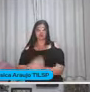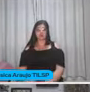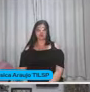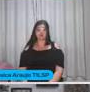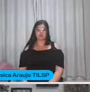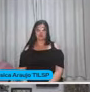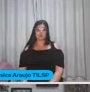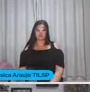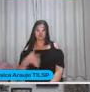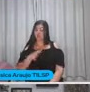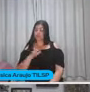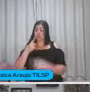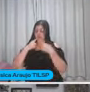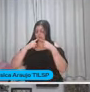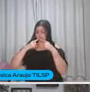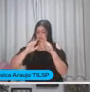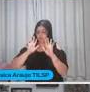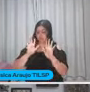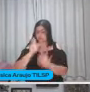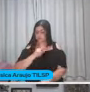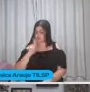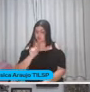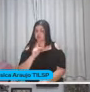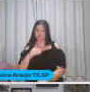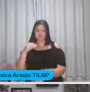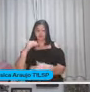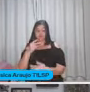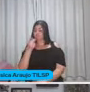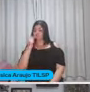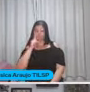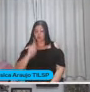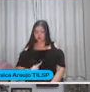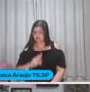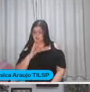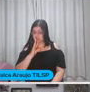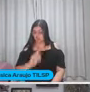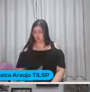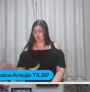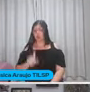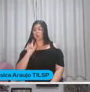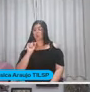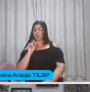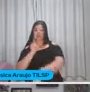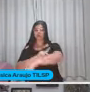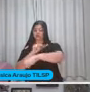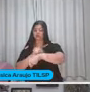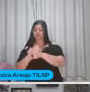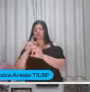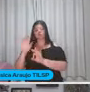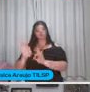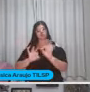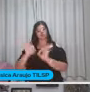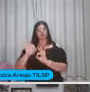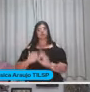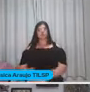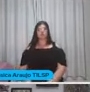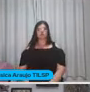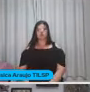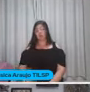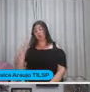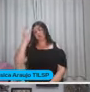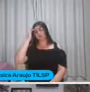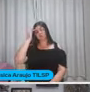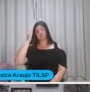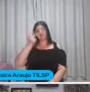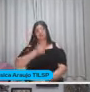Não quero julgar os professores Mas que por desconhecerem O que é a pedagogia de projetos Acham que